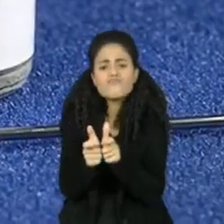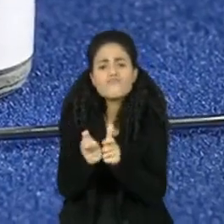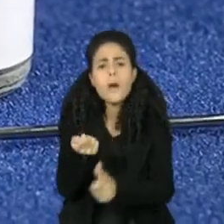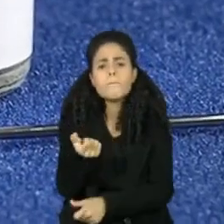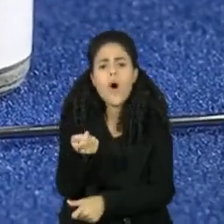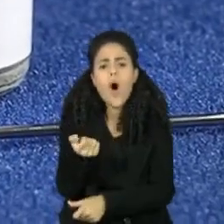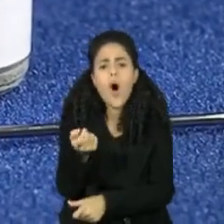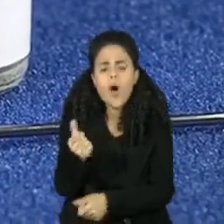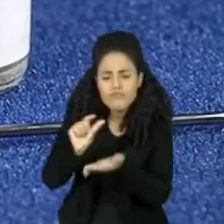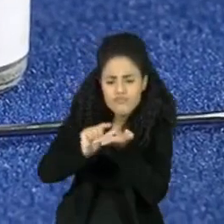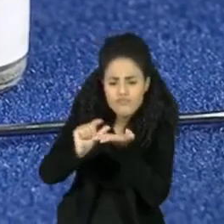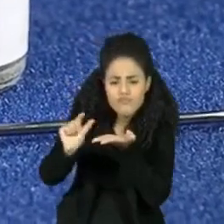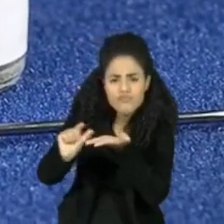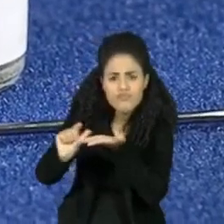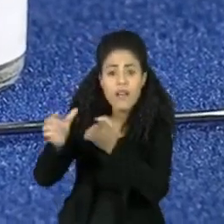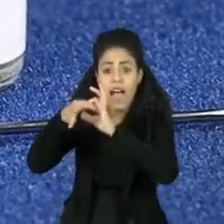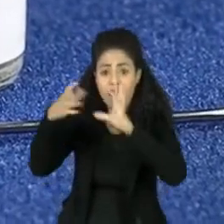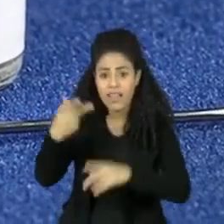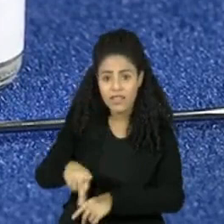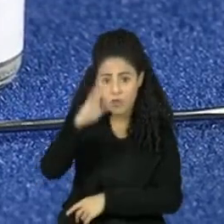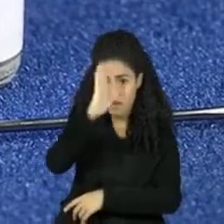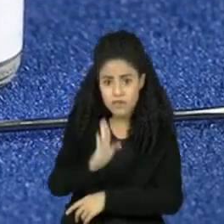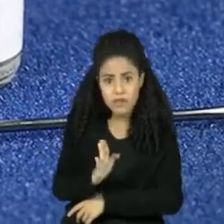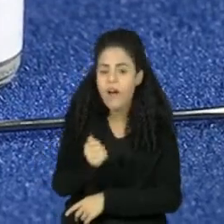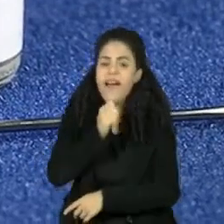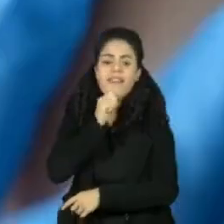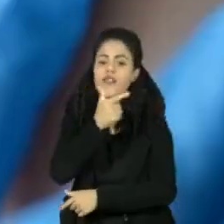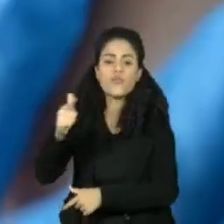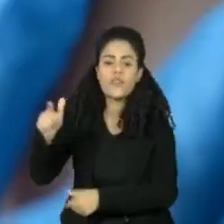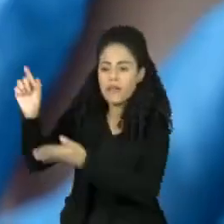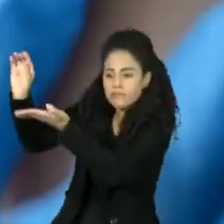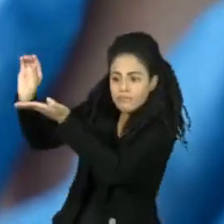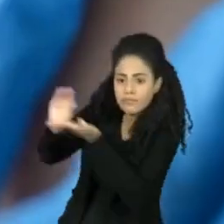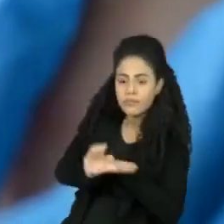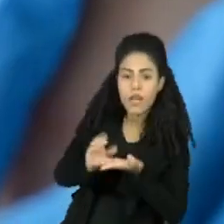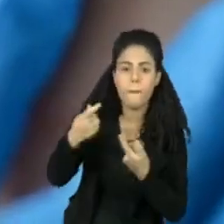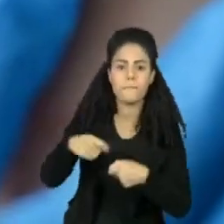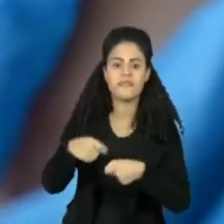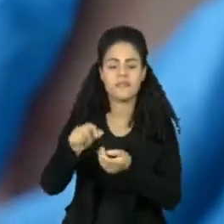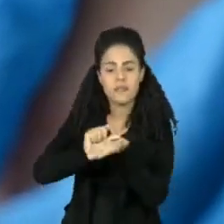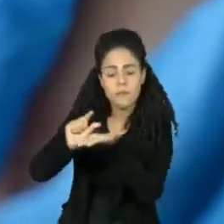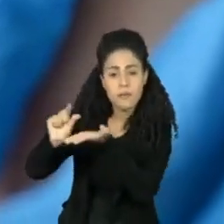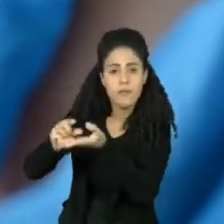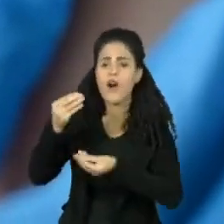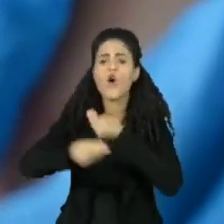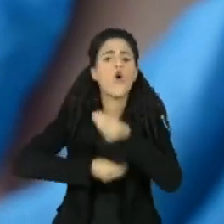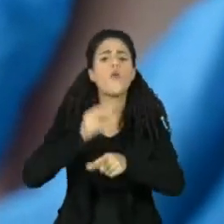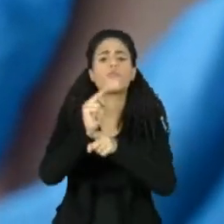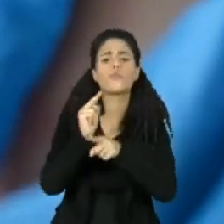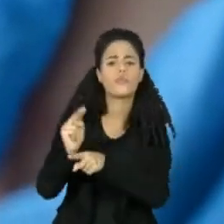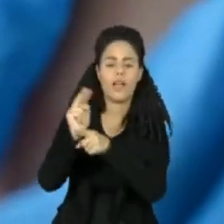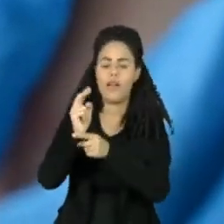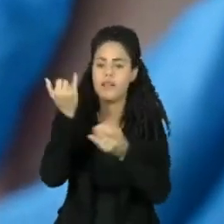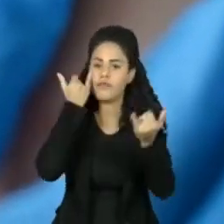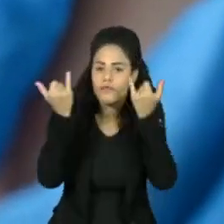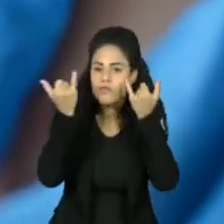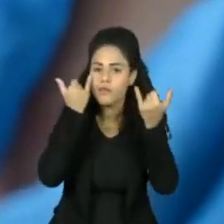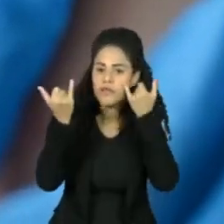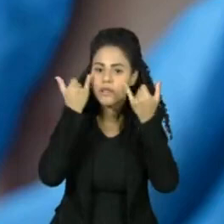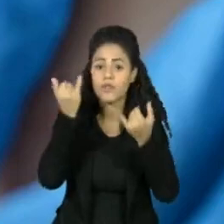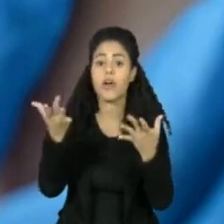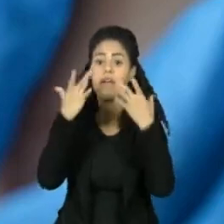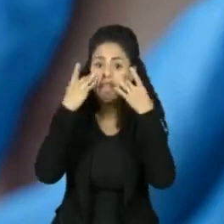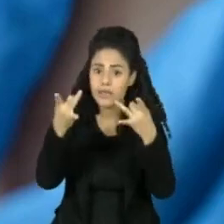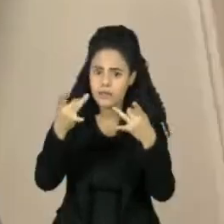o imunizante não está disponível no Brasil. Por isso, a melhor forma de prevenção, por enquanto, é com informação e